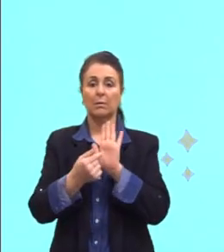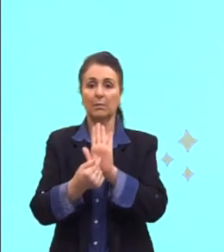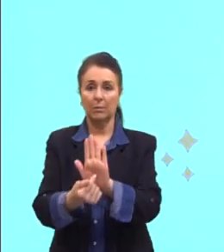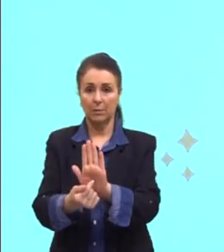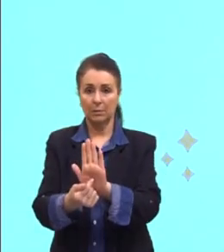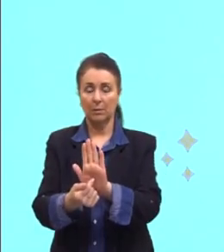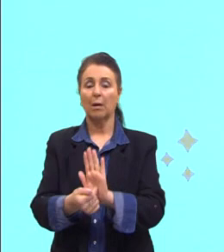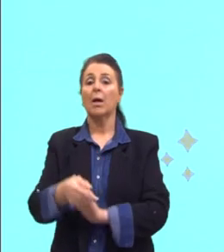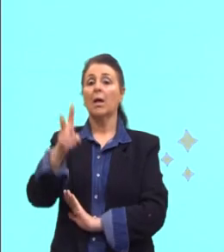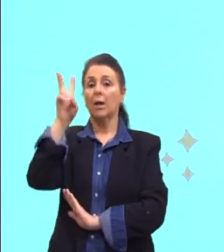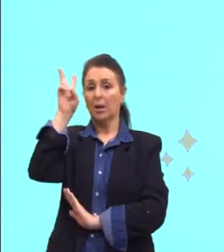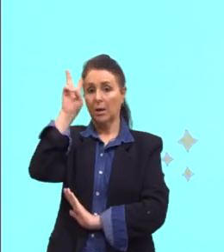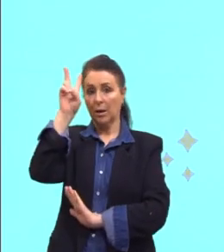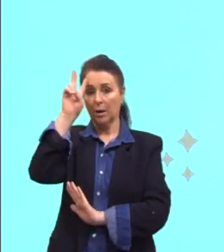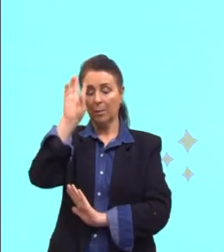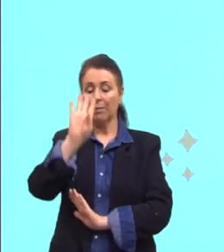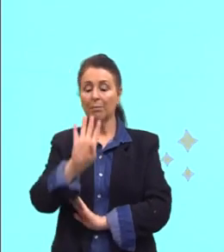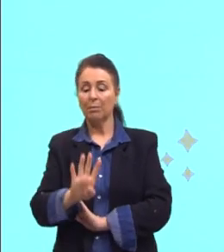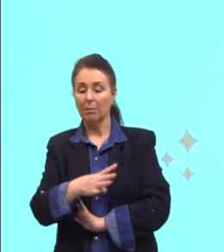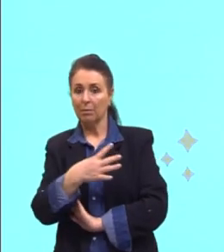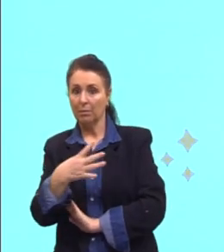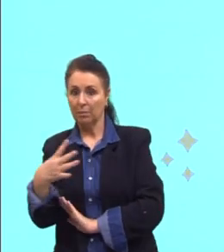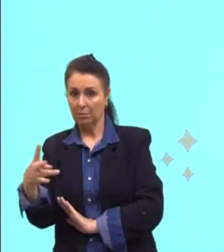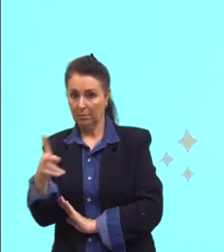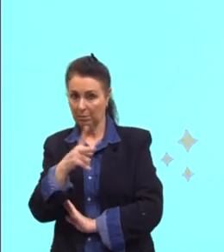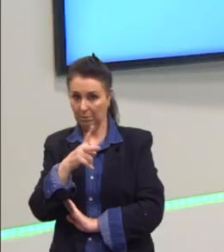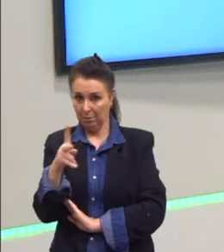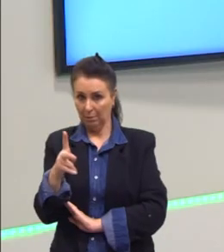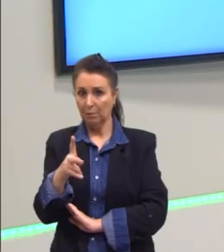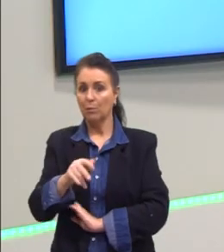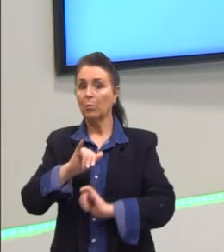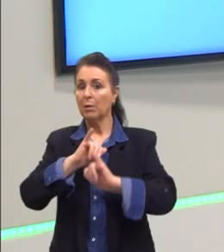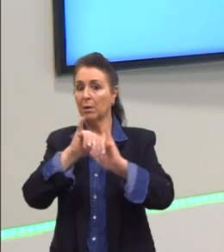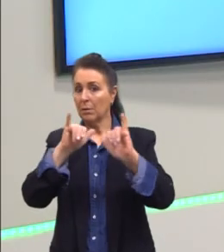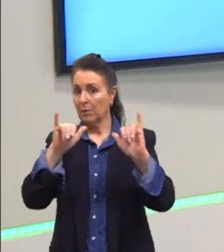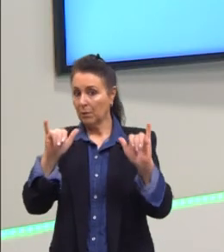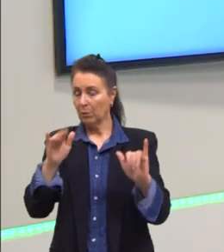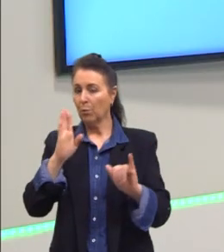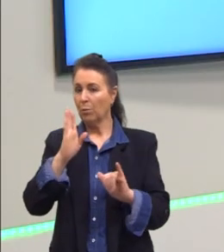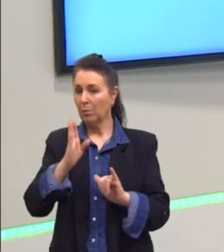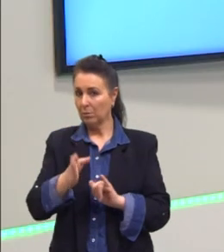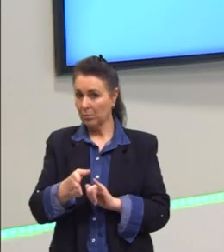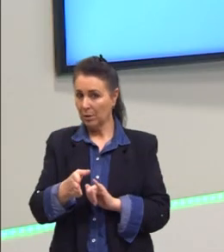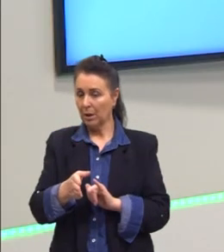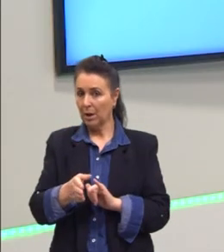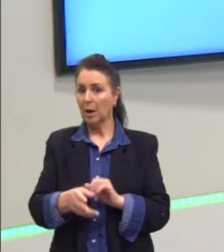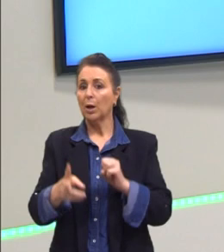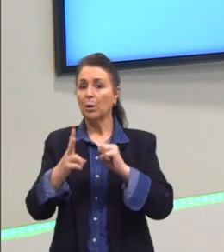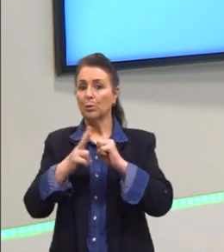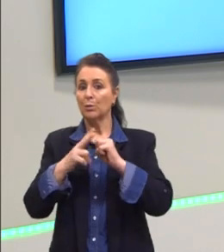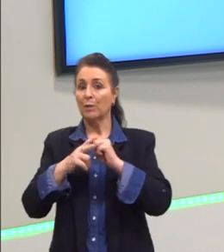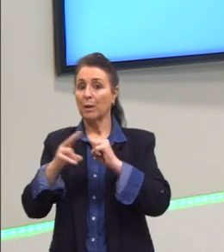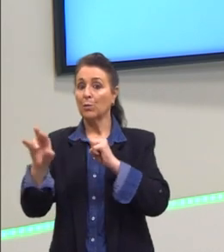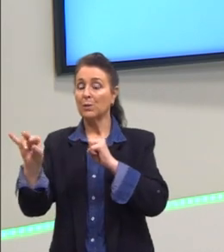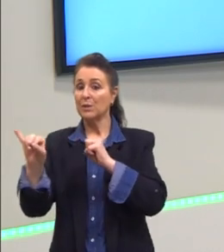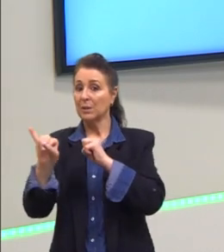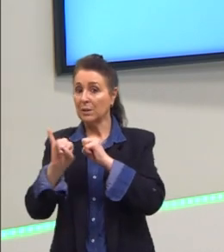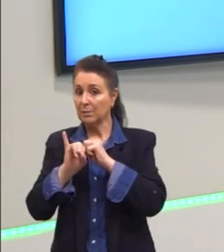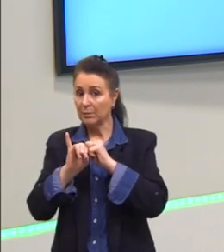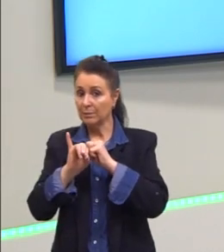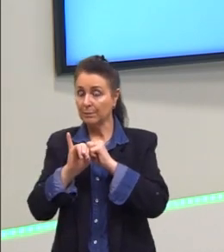E lembram aquela tabelinha que eu disse para vocês, dos verbos irregulares? Então,